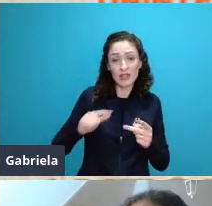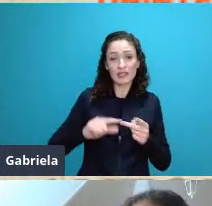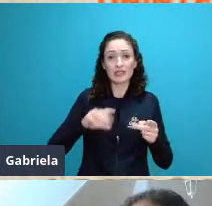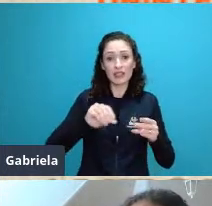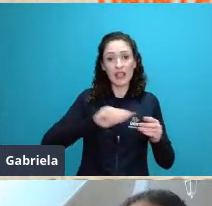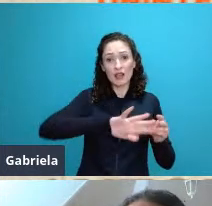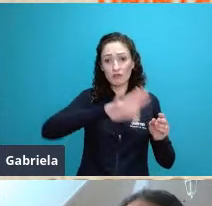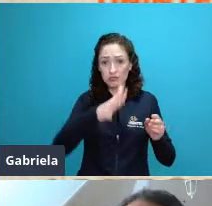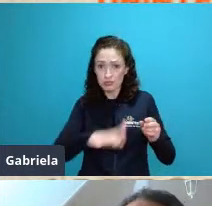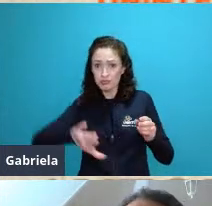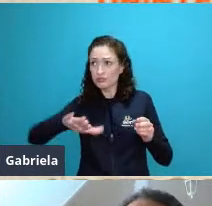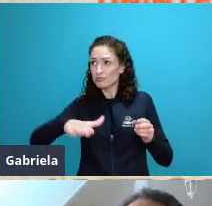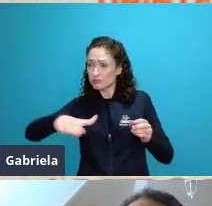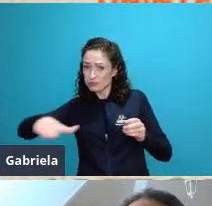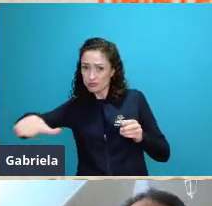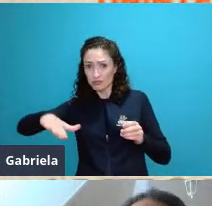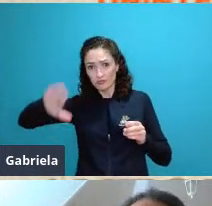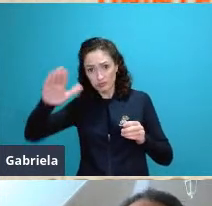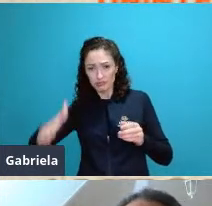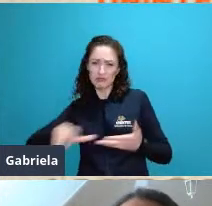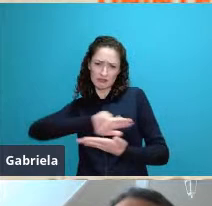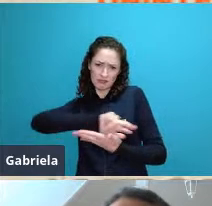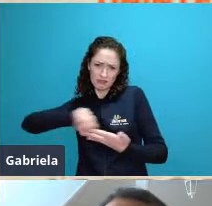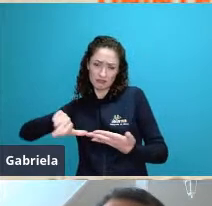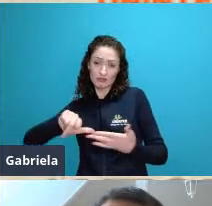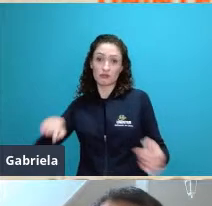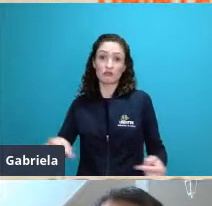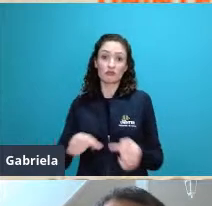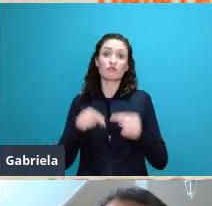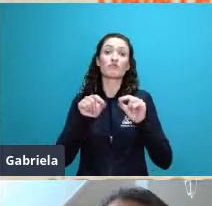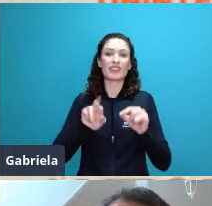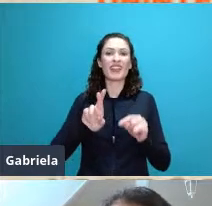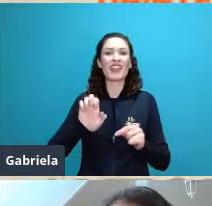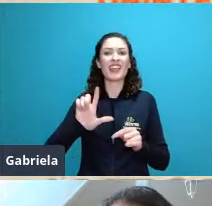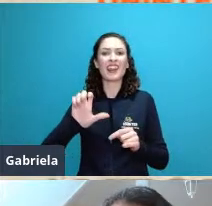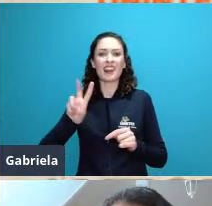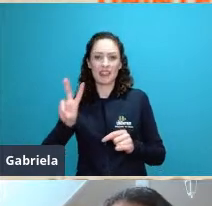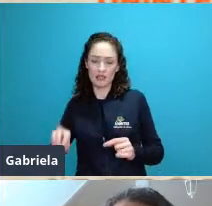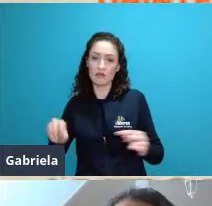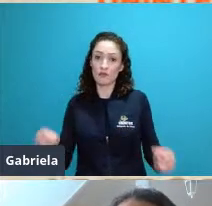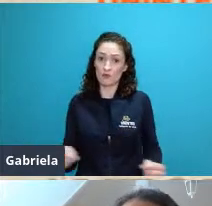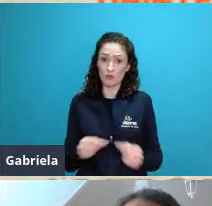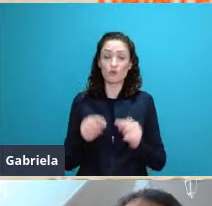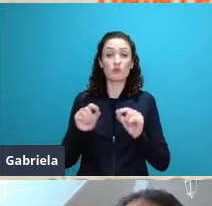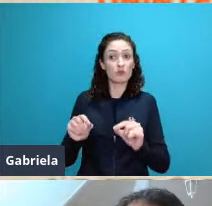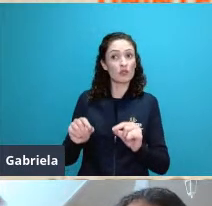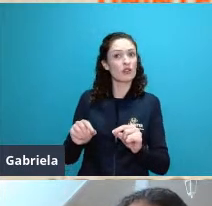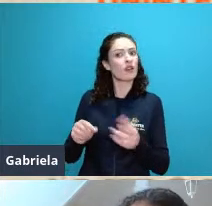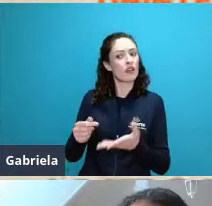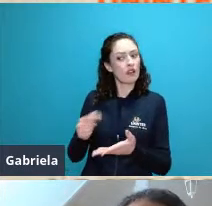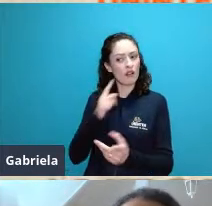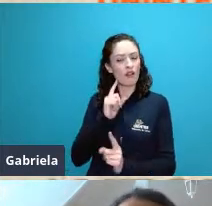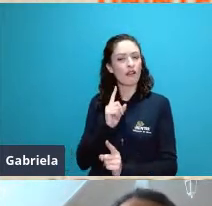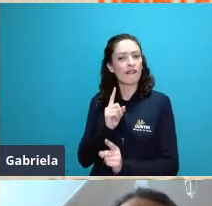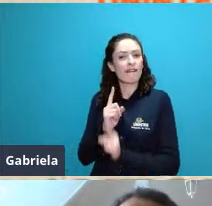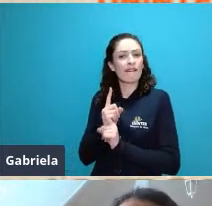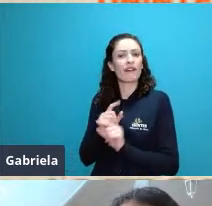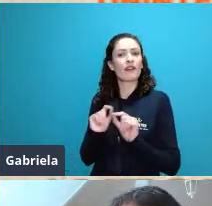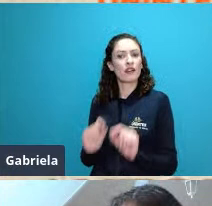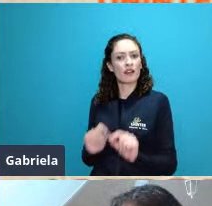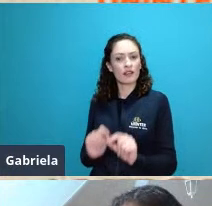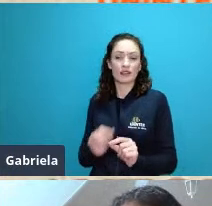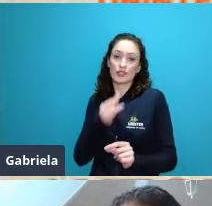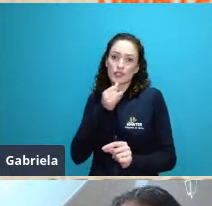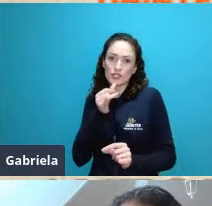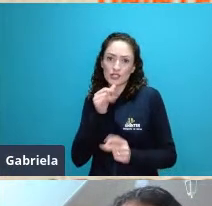reflexo da dissipação de energia e matéria que alimentou a